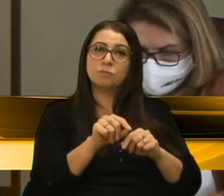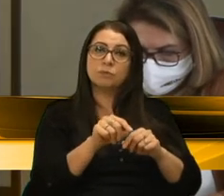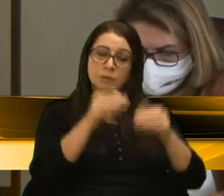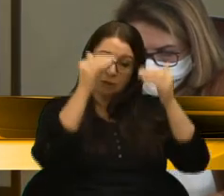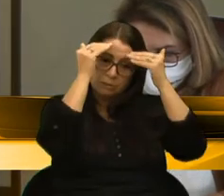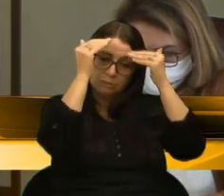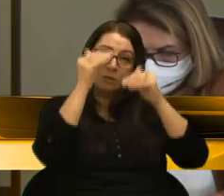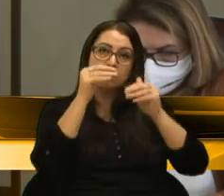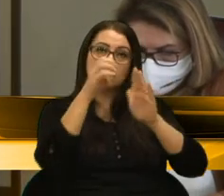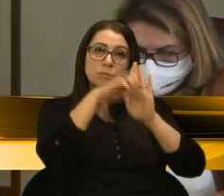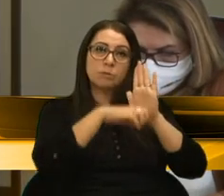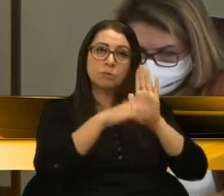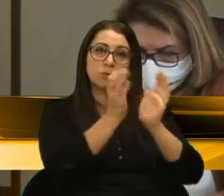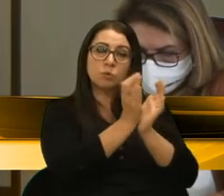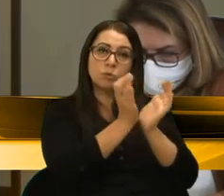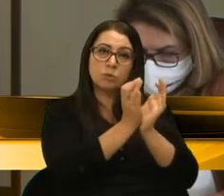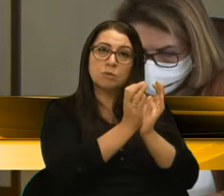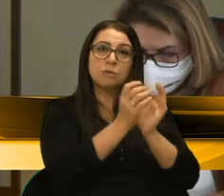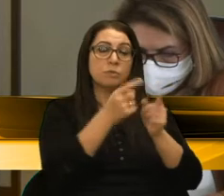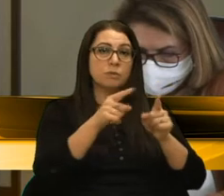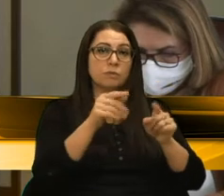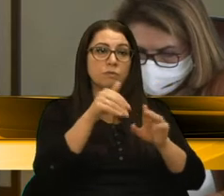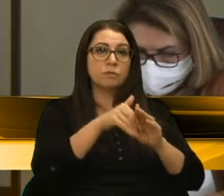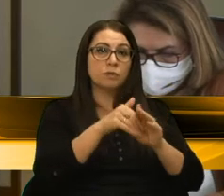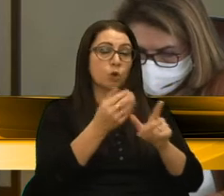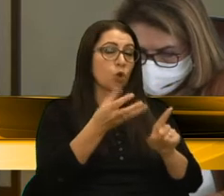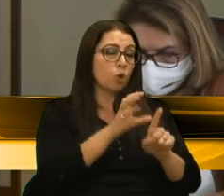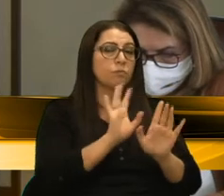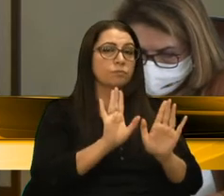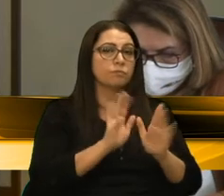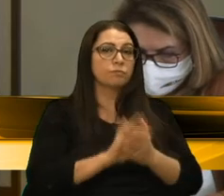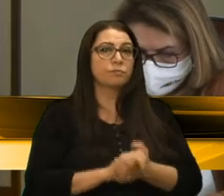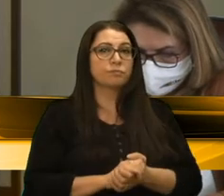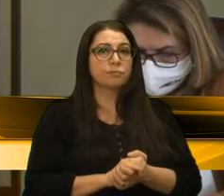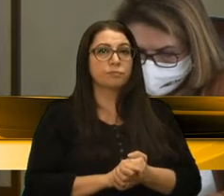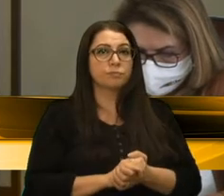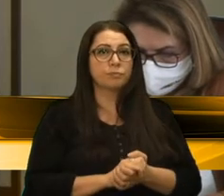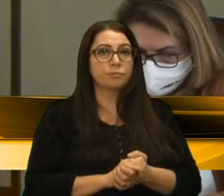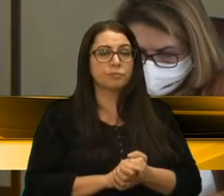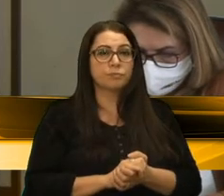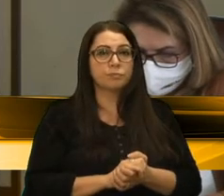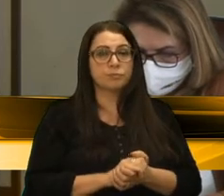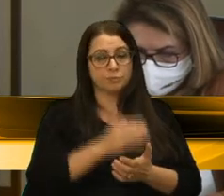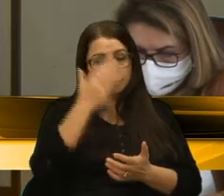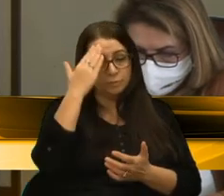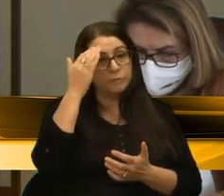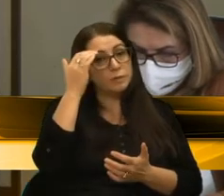respeitando a emenda dos colegas, mas votarei com trágio. É isso, senhor presidente. Muito obrigado.